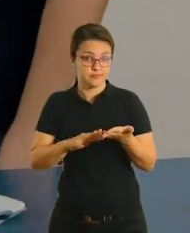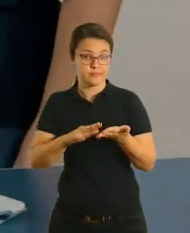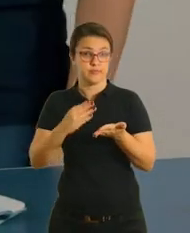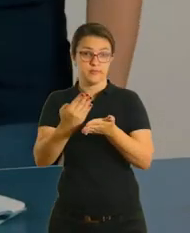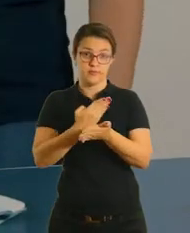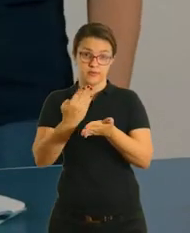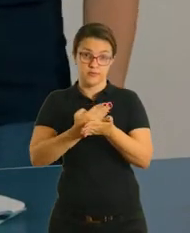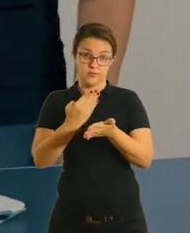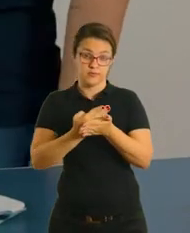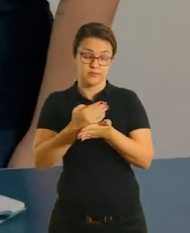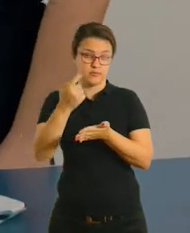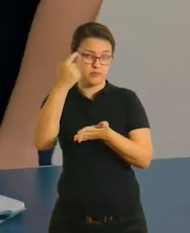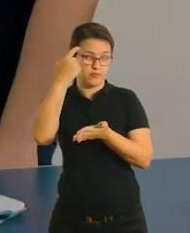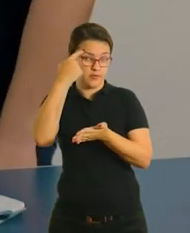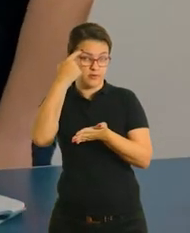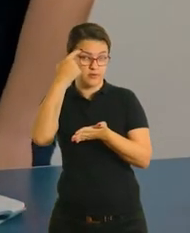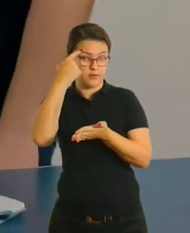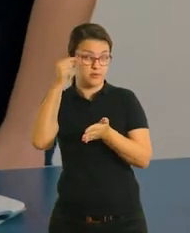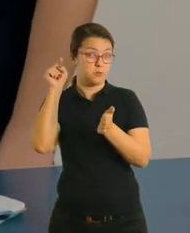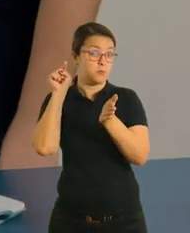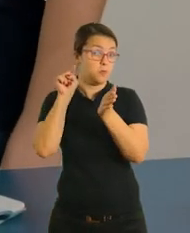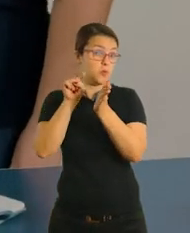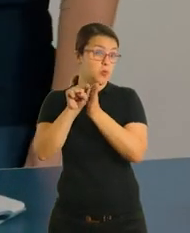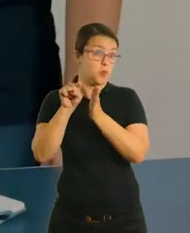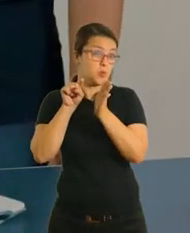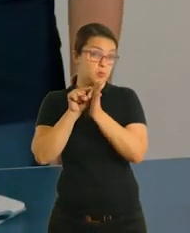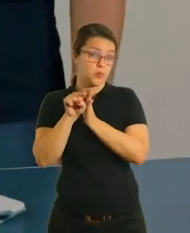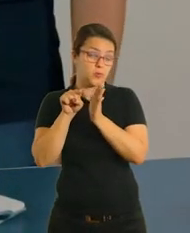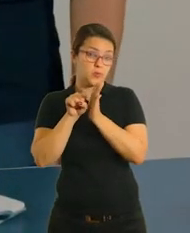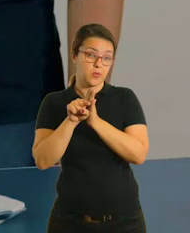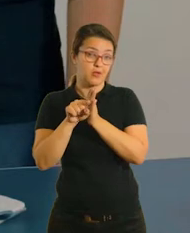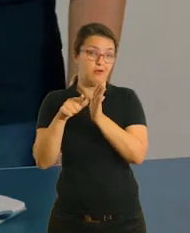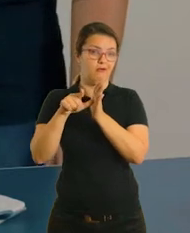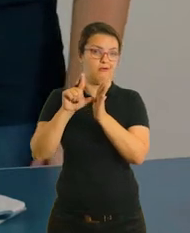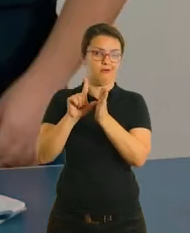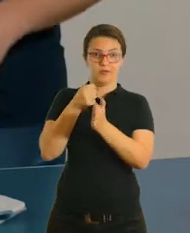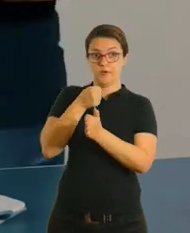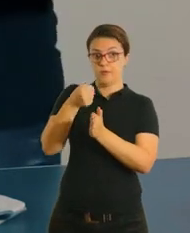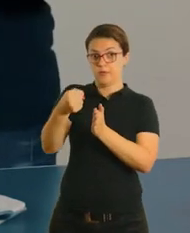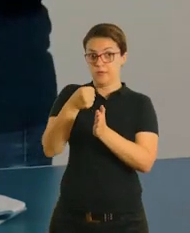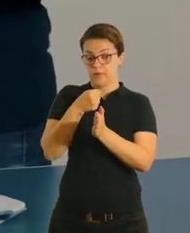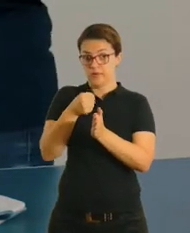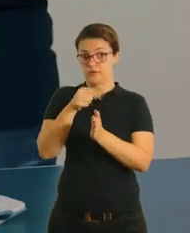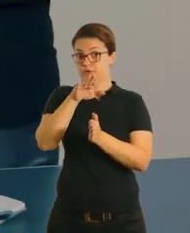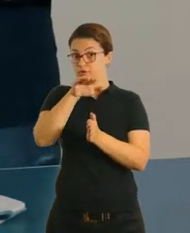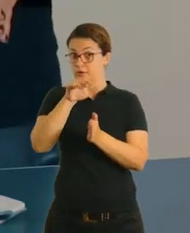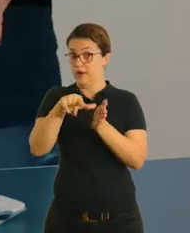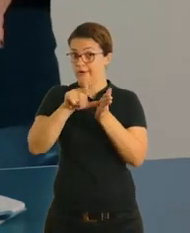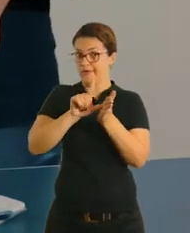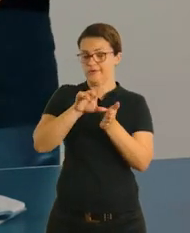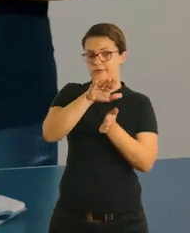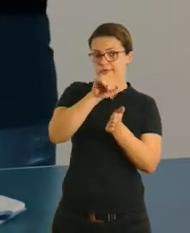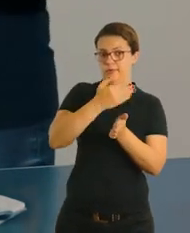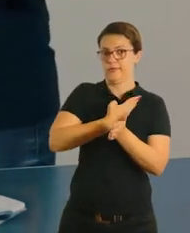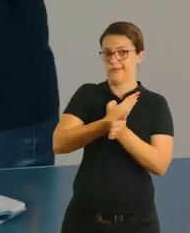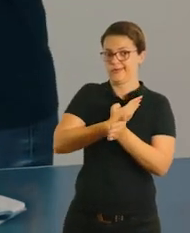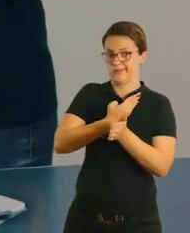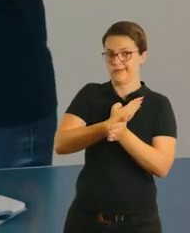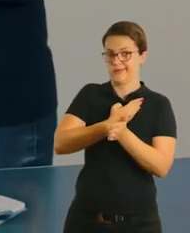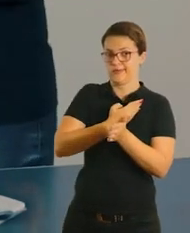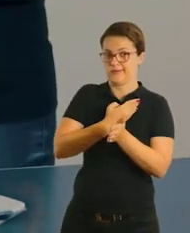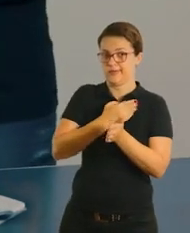primeiro no caderno, elabore as perguntas antes de conversar com o entrevistado. Então antes de chamar aquele amiguinho para conversar,